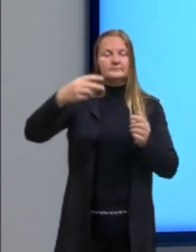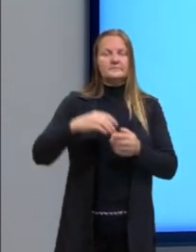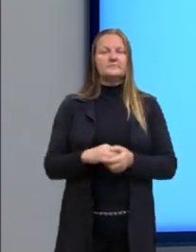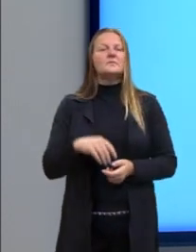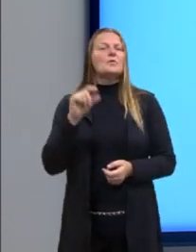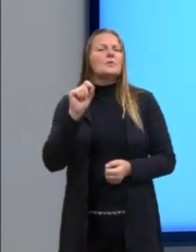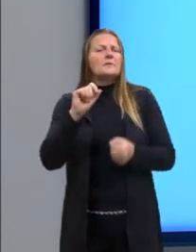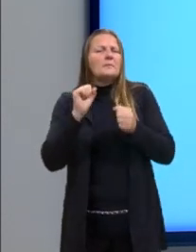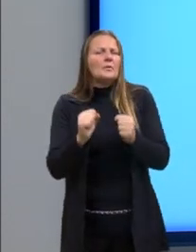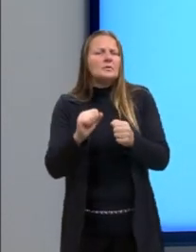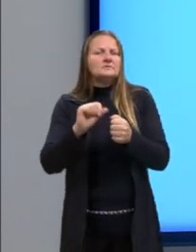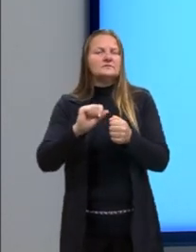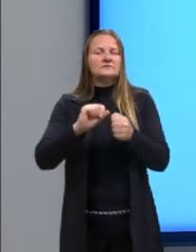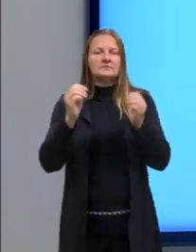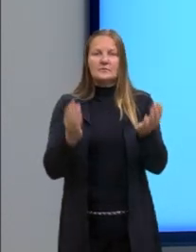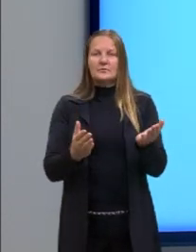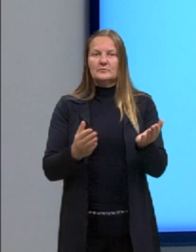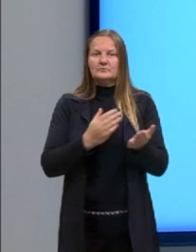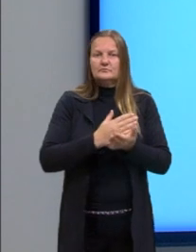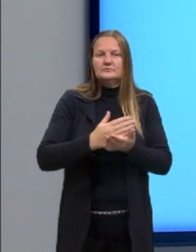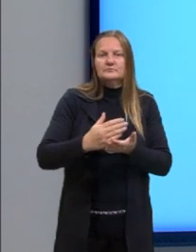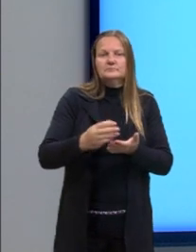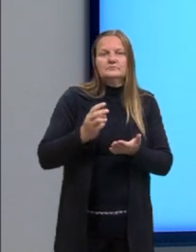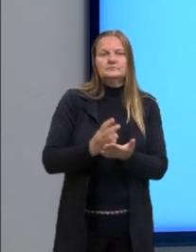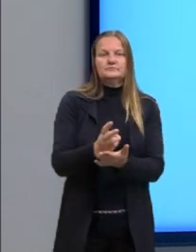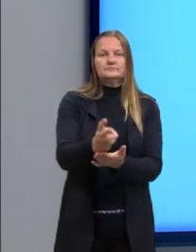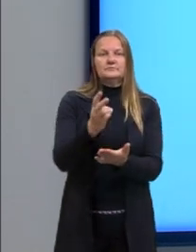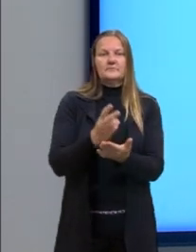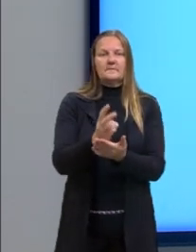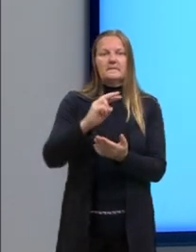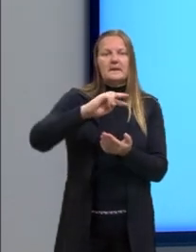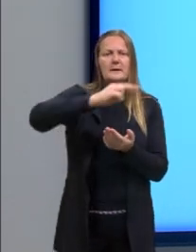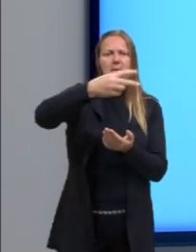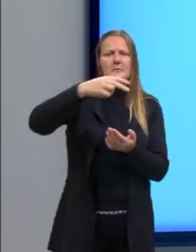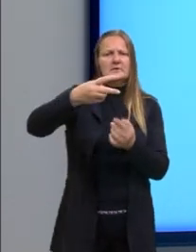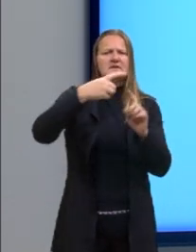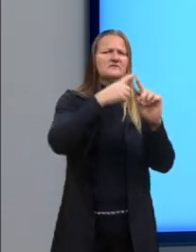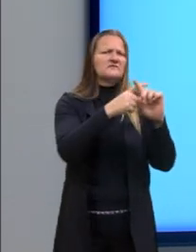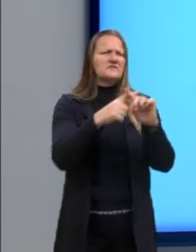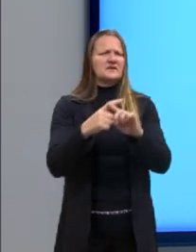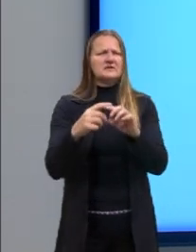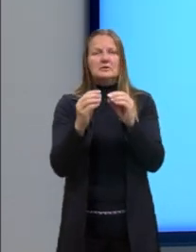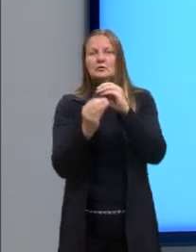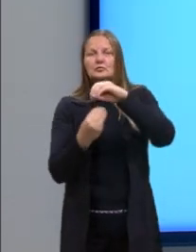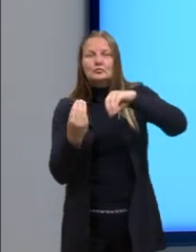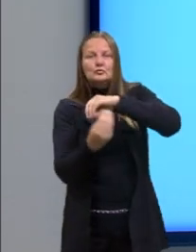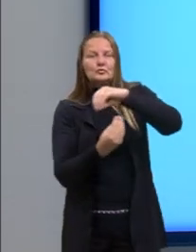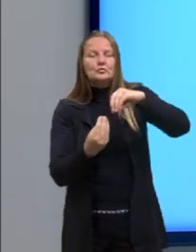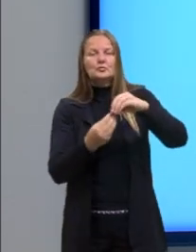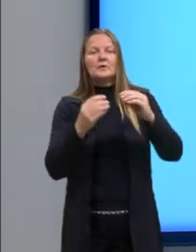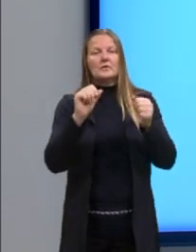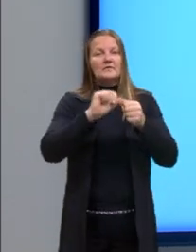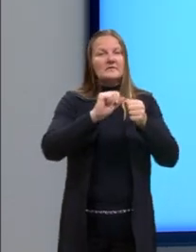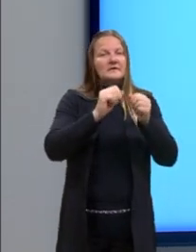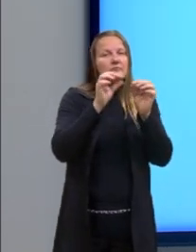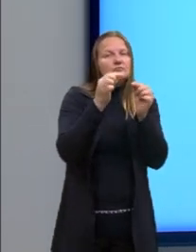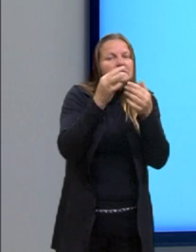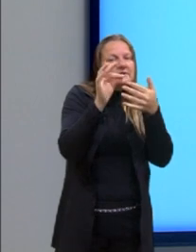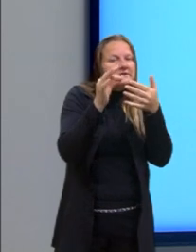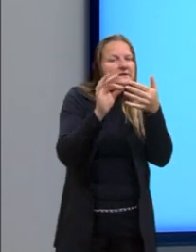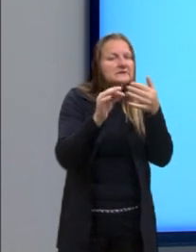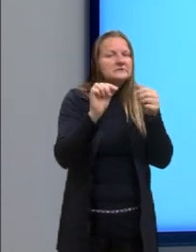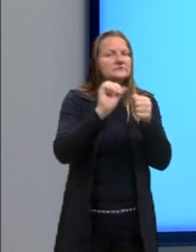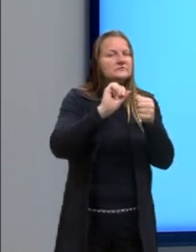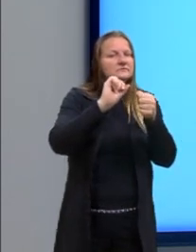a gente pode fazer agora, né? Nós temos ali potência, multiplicação, então, nós vamos resolver esses pequenos detalhes.